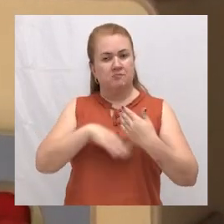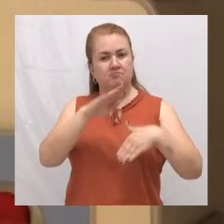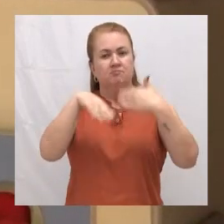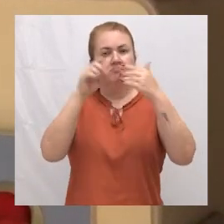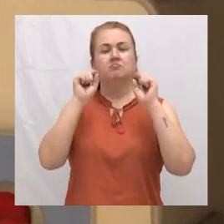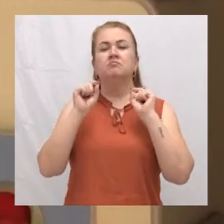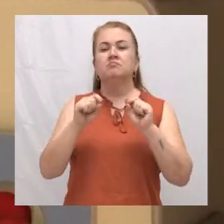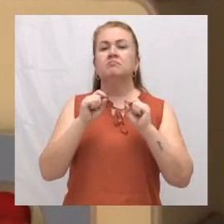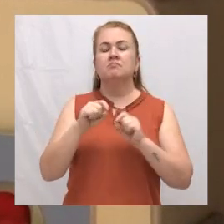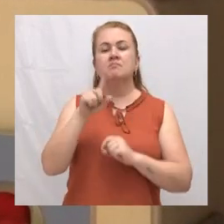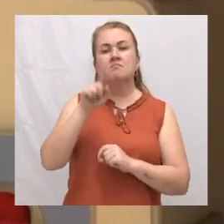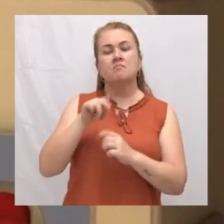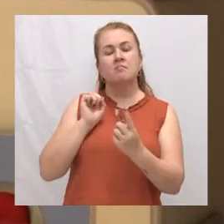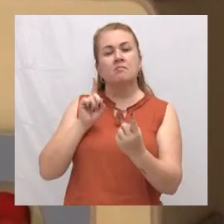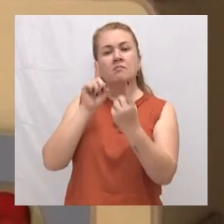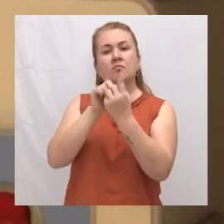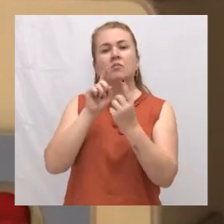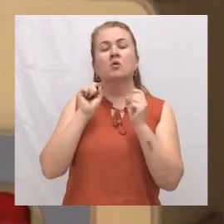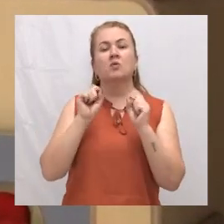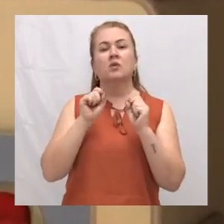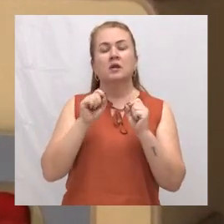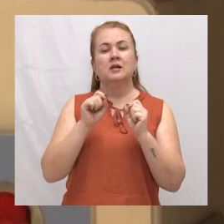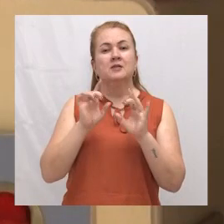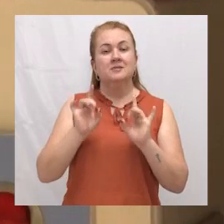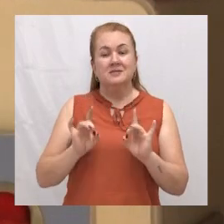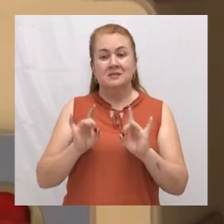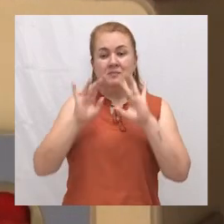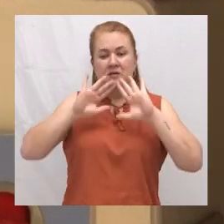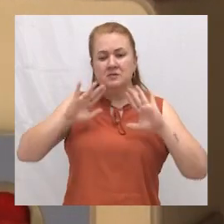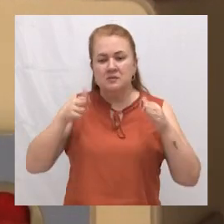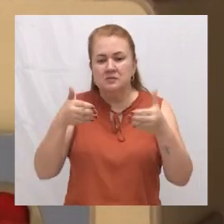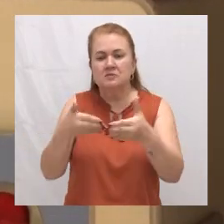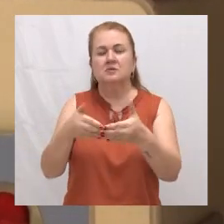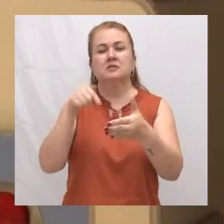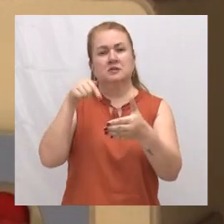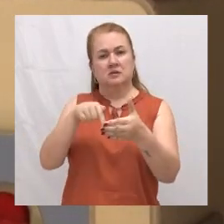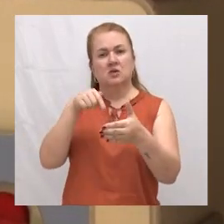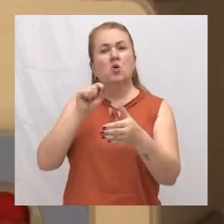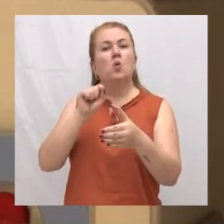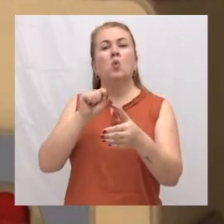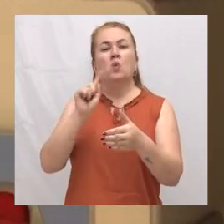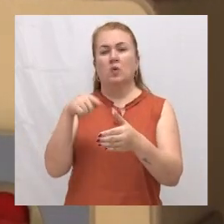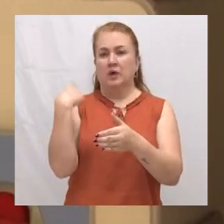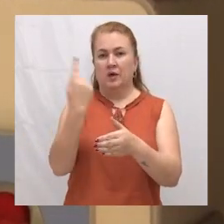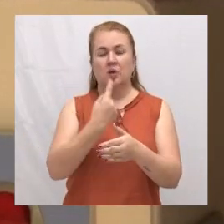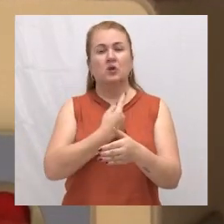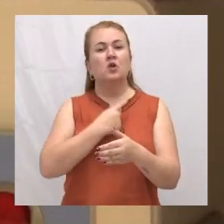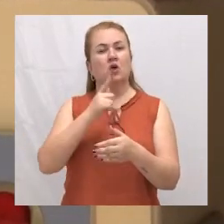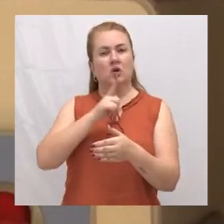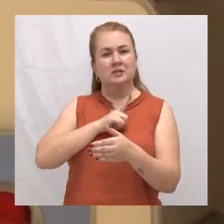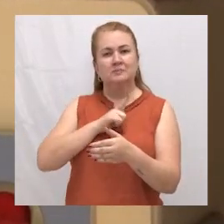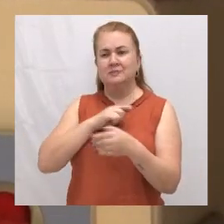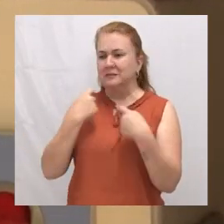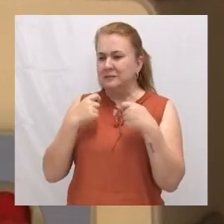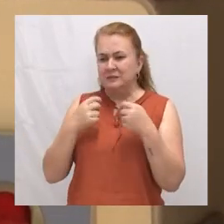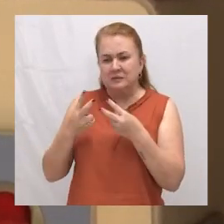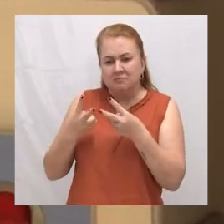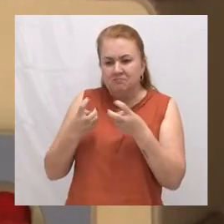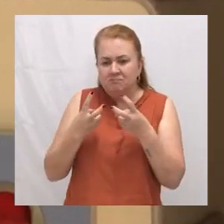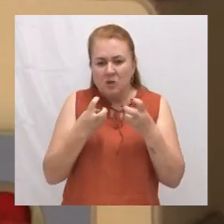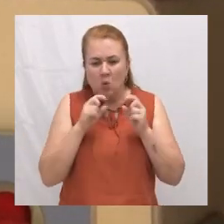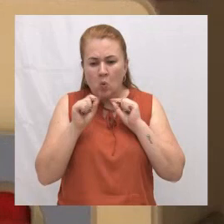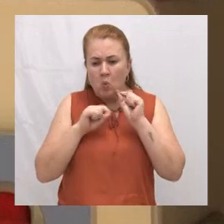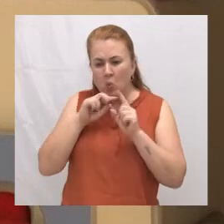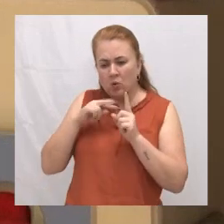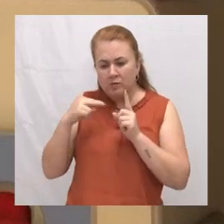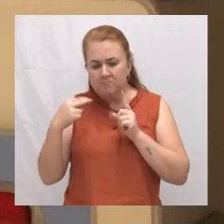é um atendimento especializado, no qual nós temos que ter uma percepção como um todo da